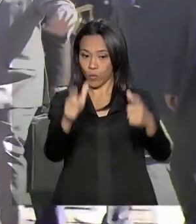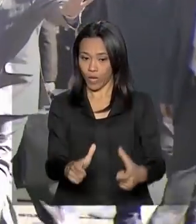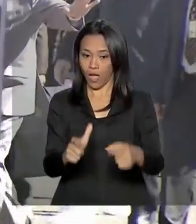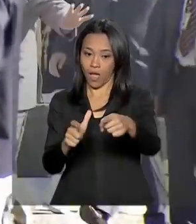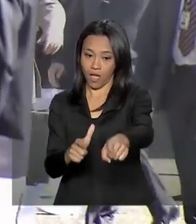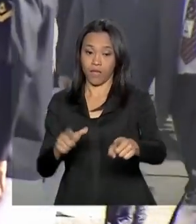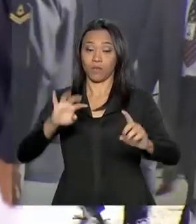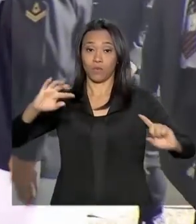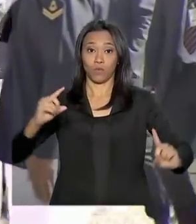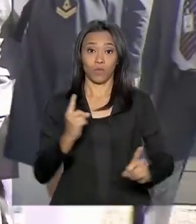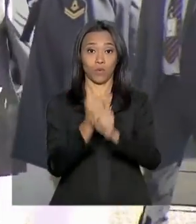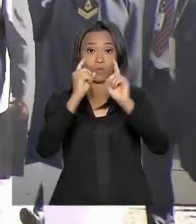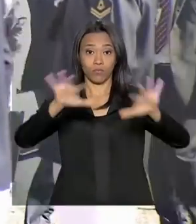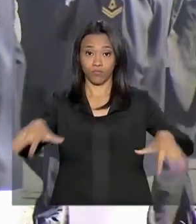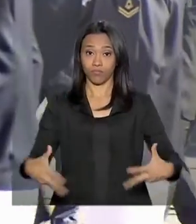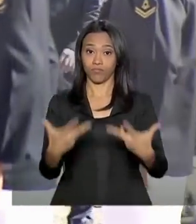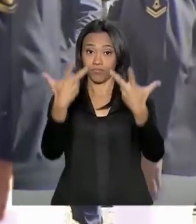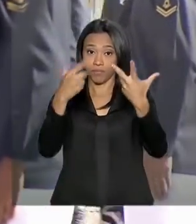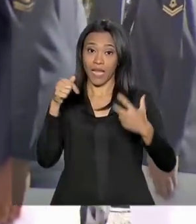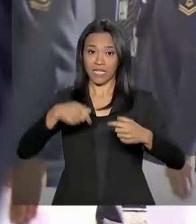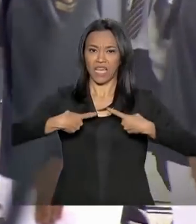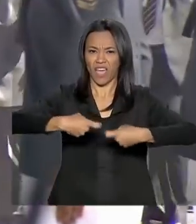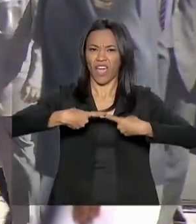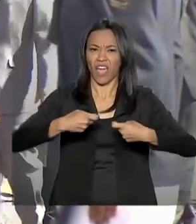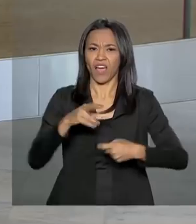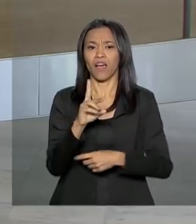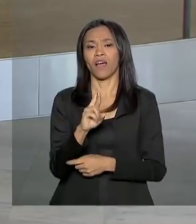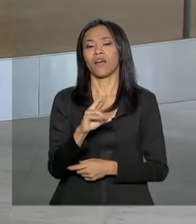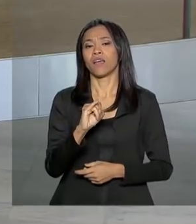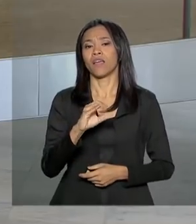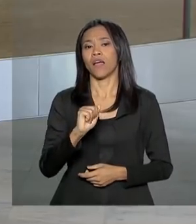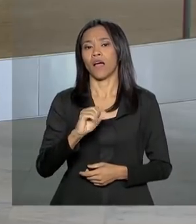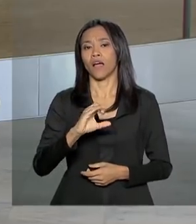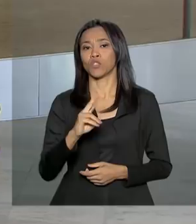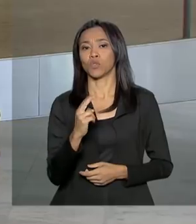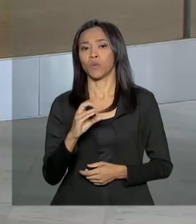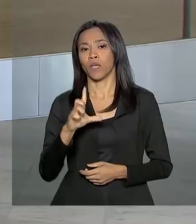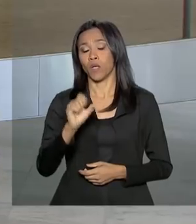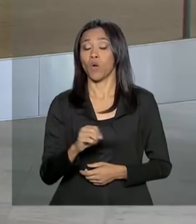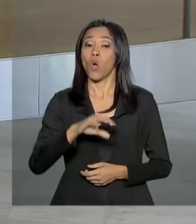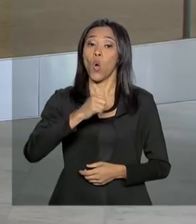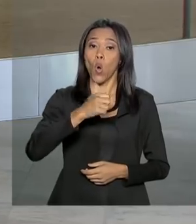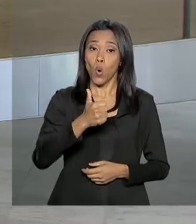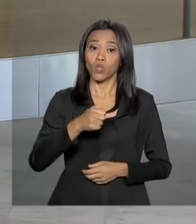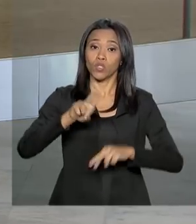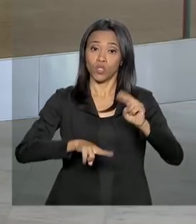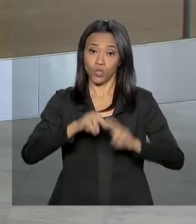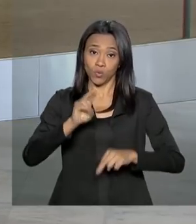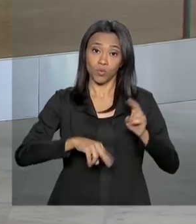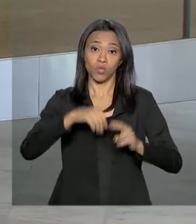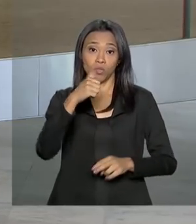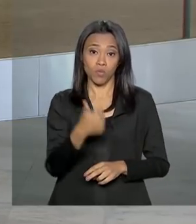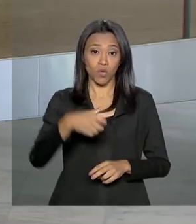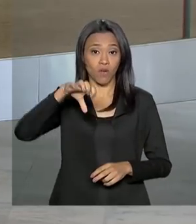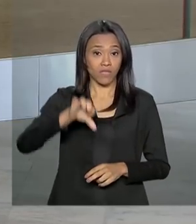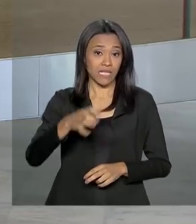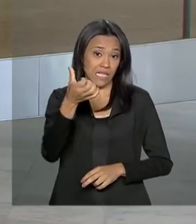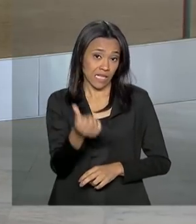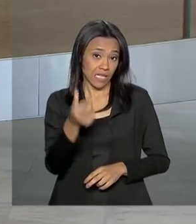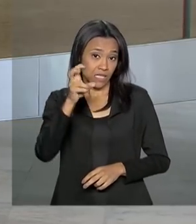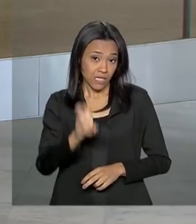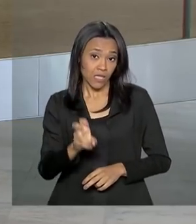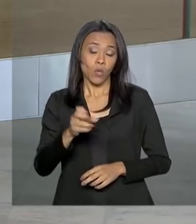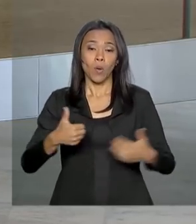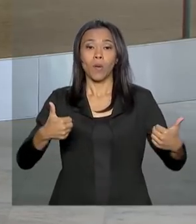Naval do Riachuelo. Essa batalha aconteceu no dia 11 de junho de 1865, no afluente do rio